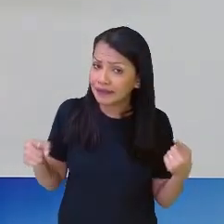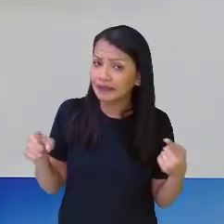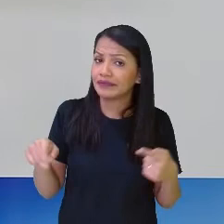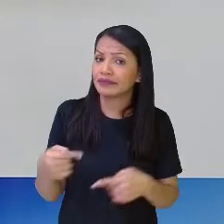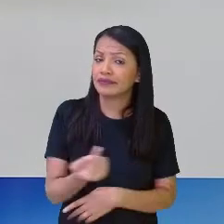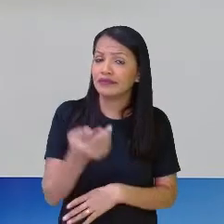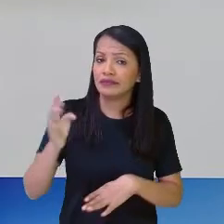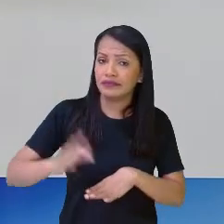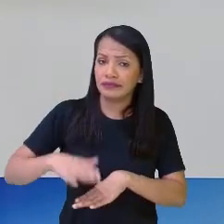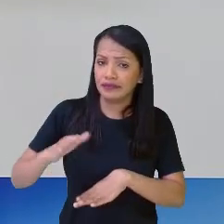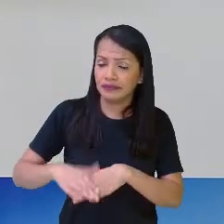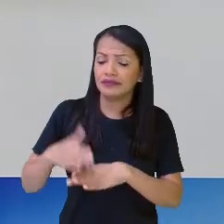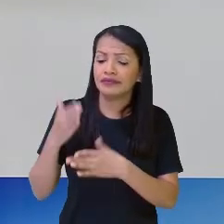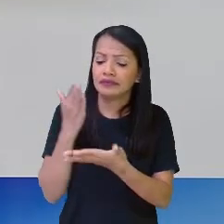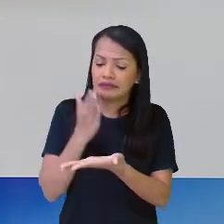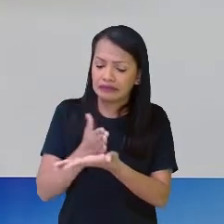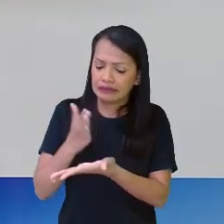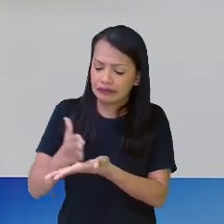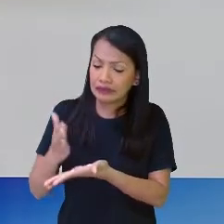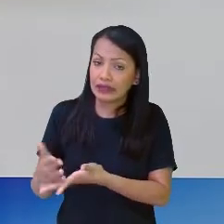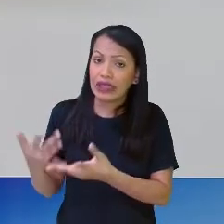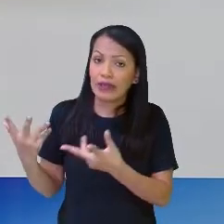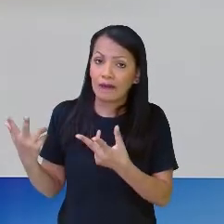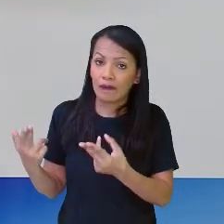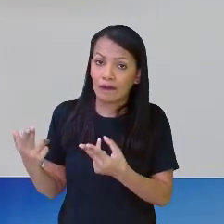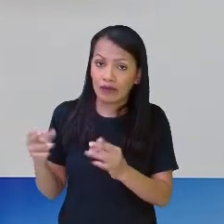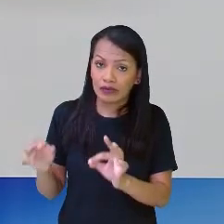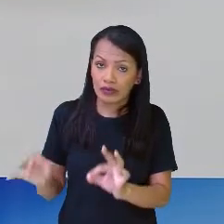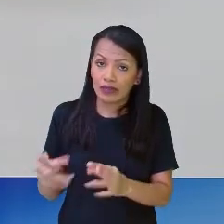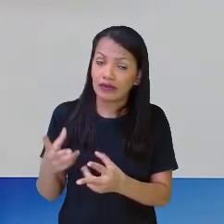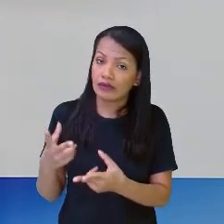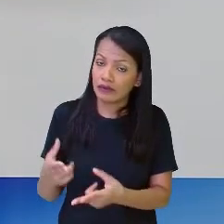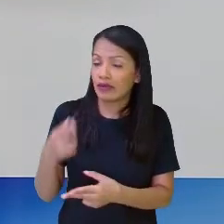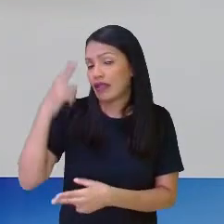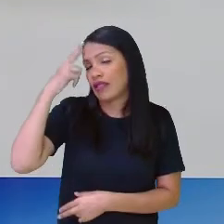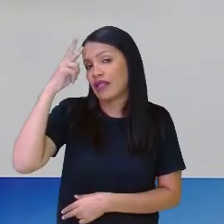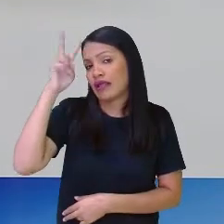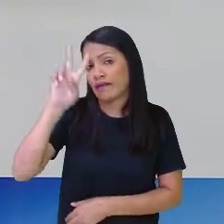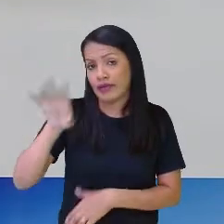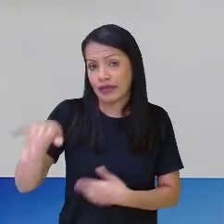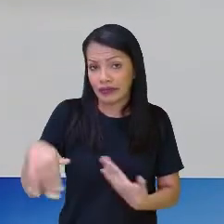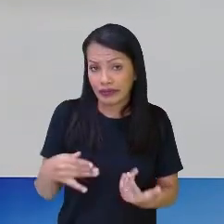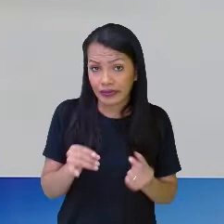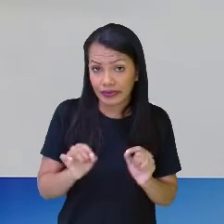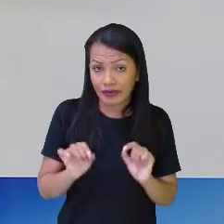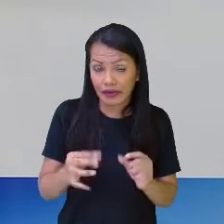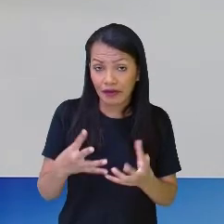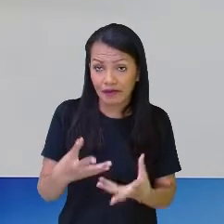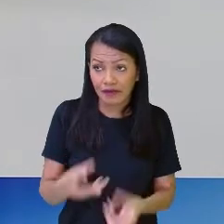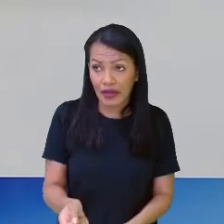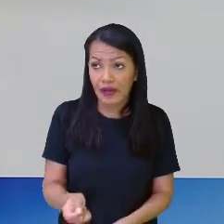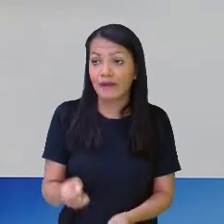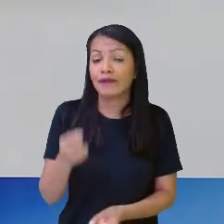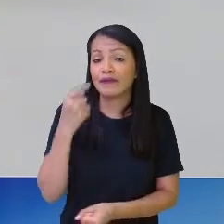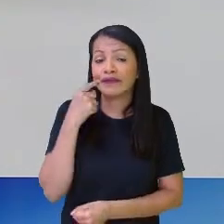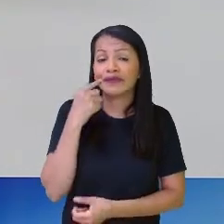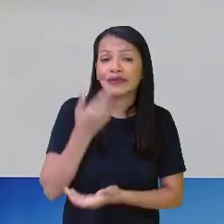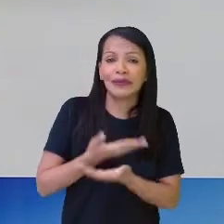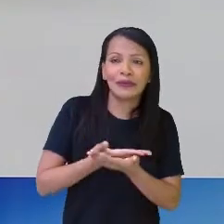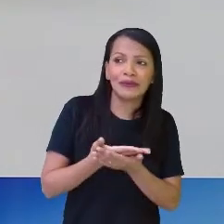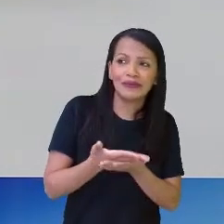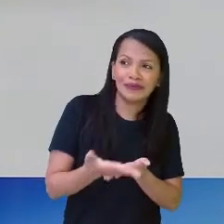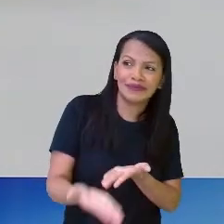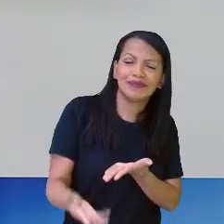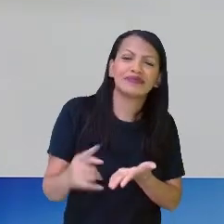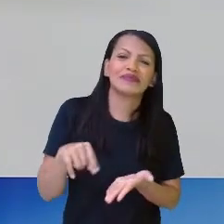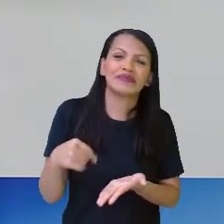nossa matemática as partes precisam estar iguais. Lembrando disso, aí agora a gente vai para quê? Começar